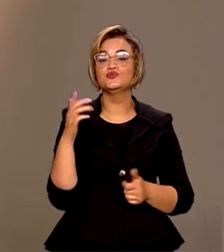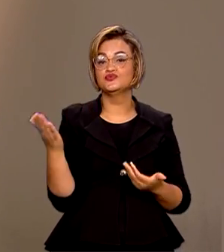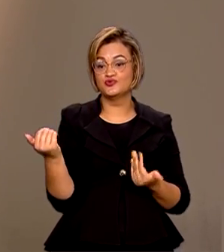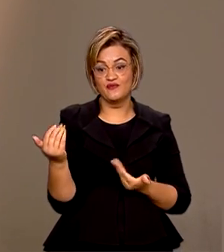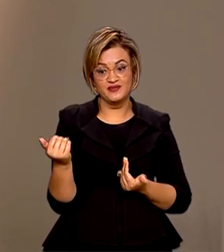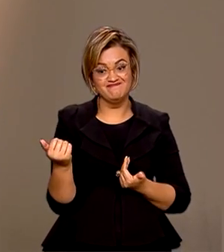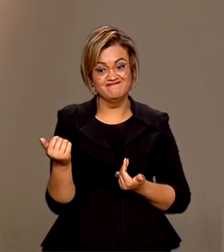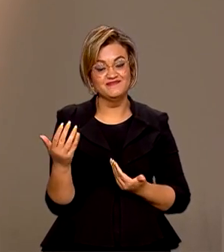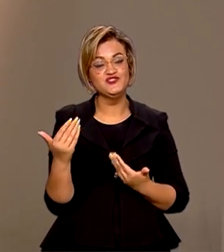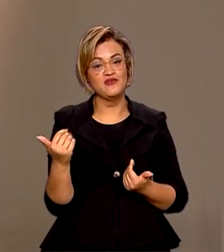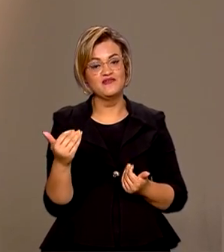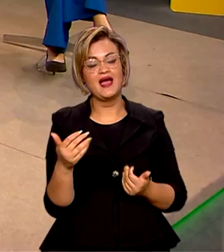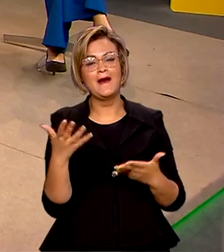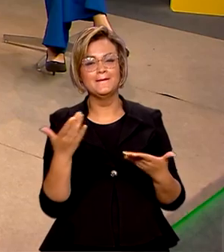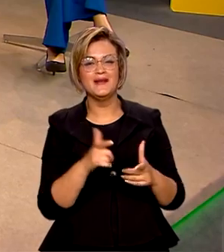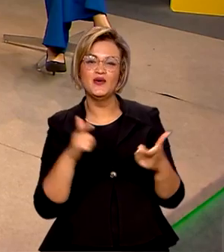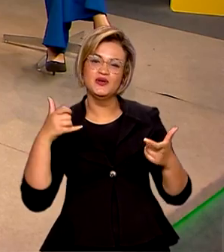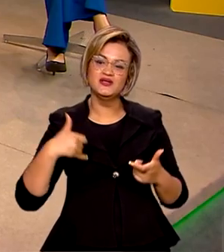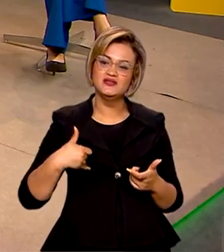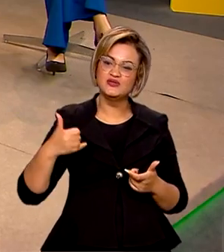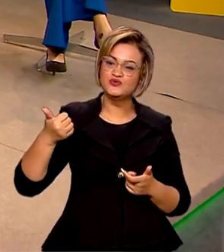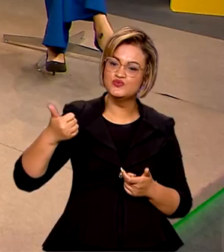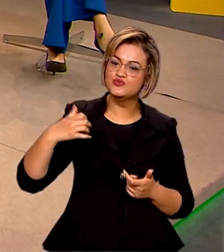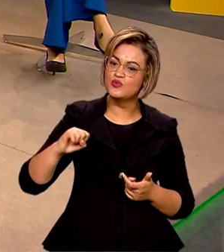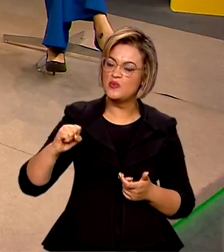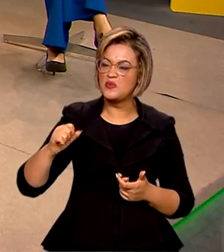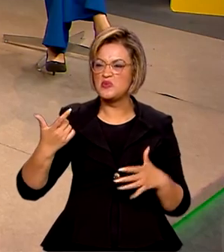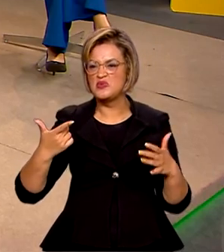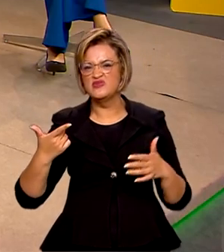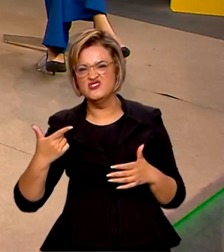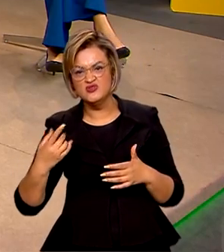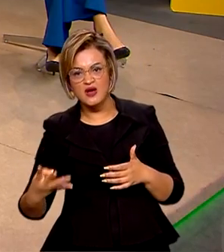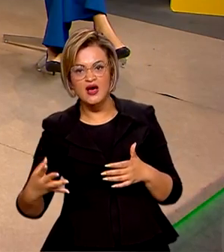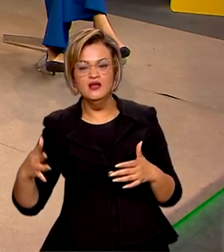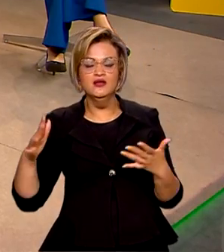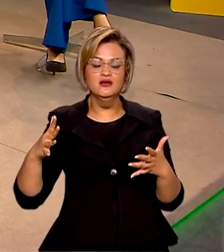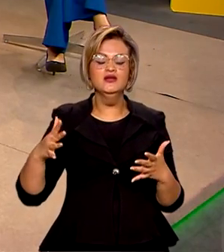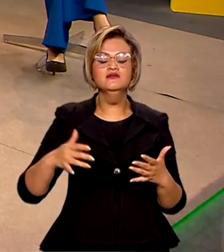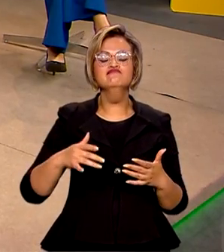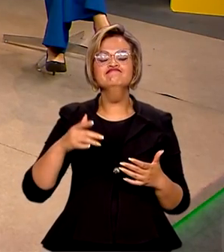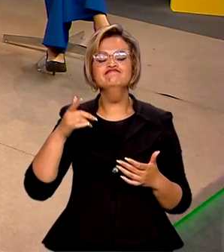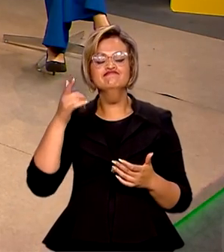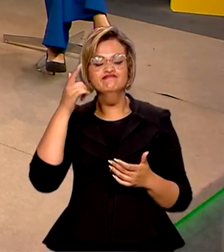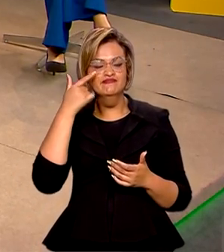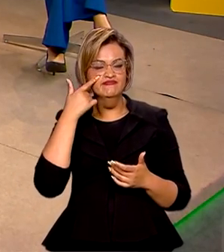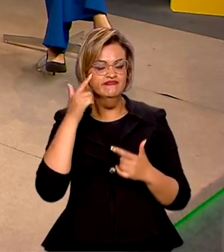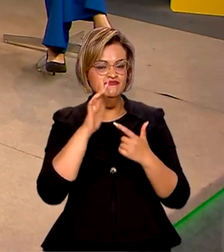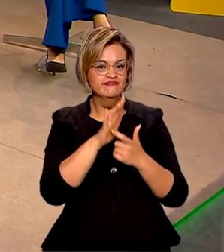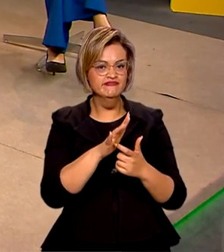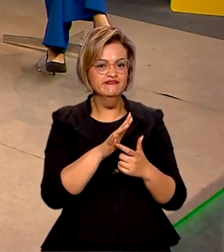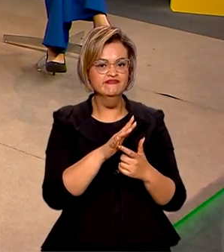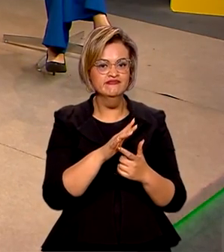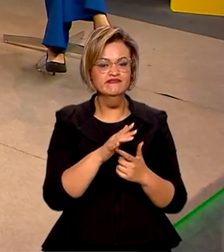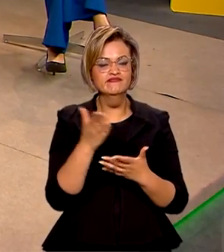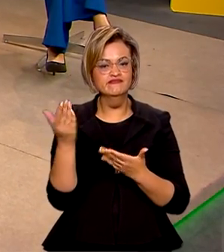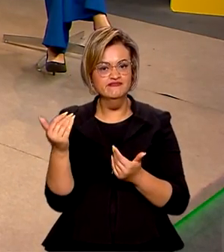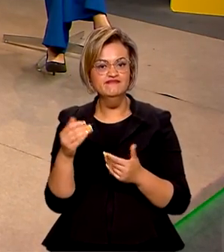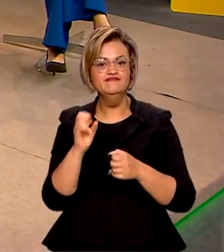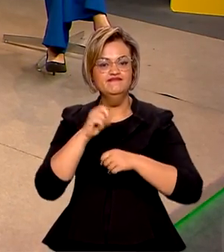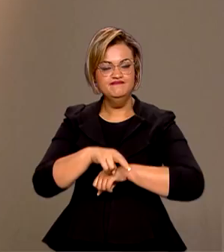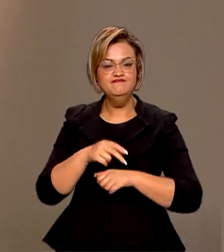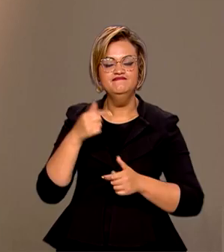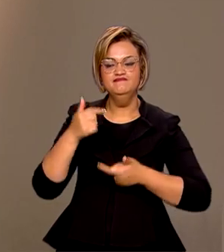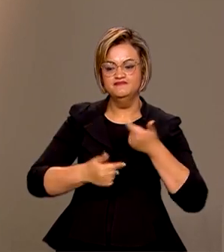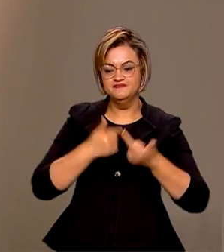que a grande maioria está entre 18 e 24 anos. Isso mostra também um bom número, não só para que o jovem está conseguindo